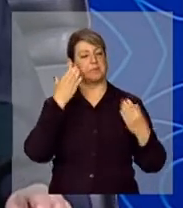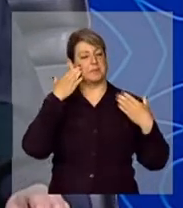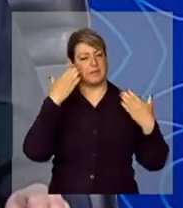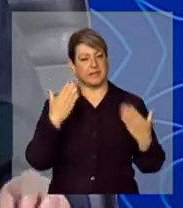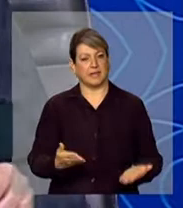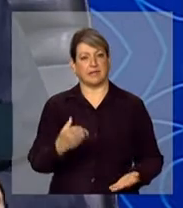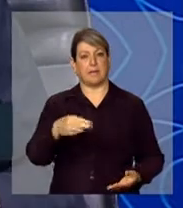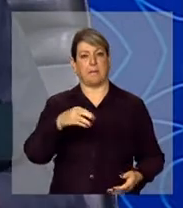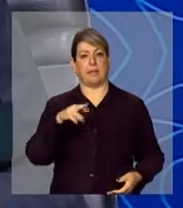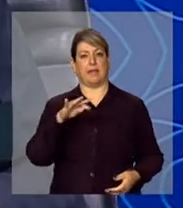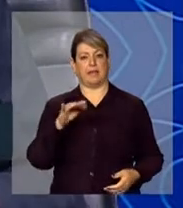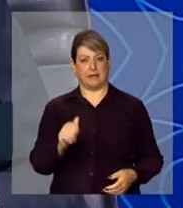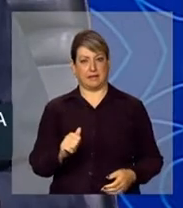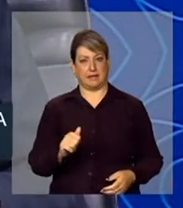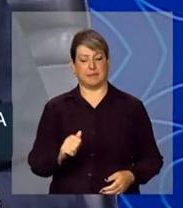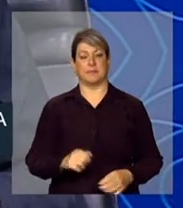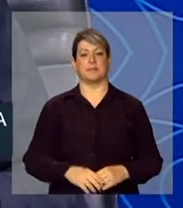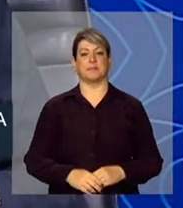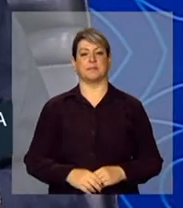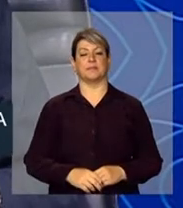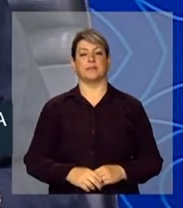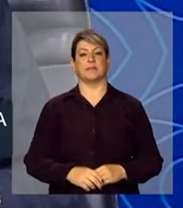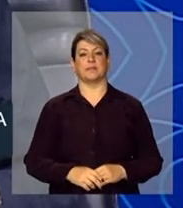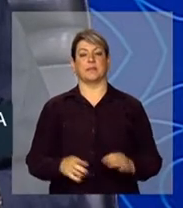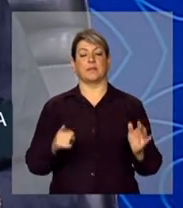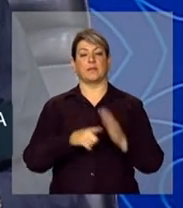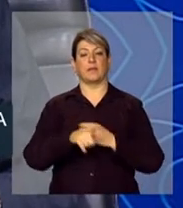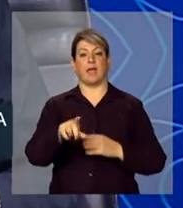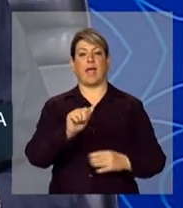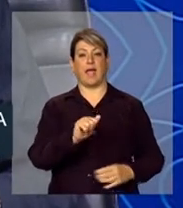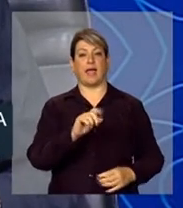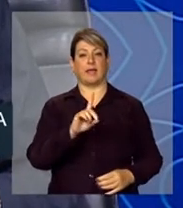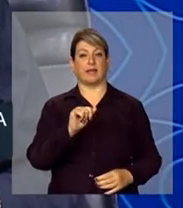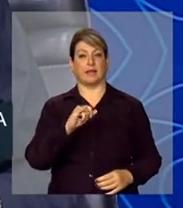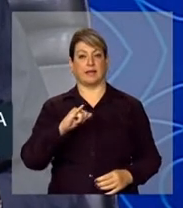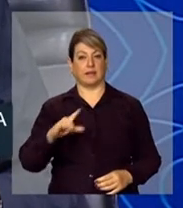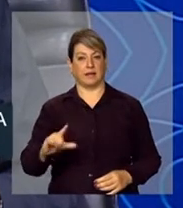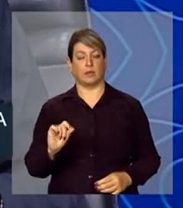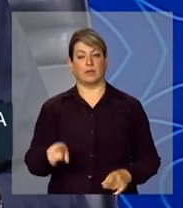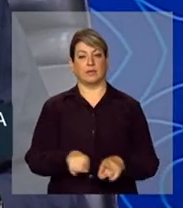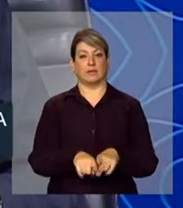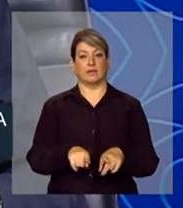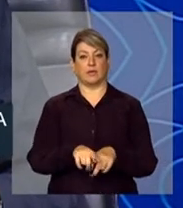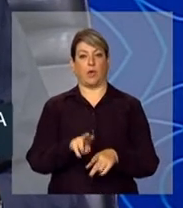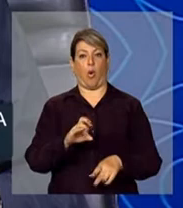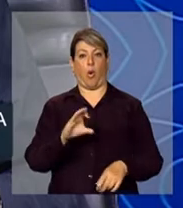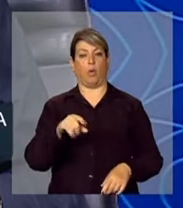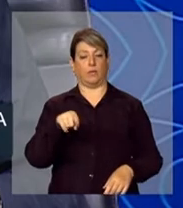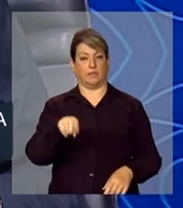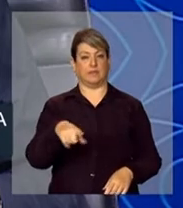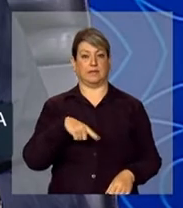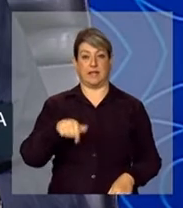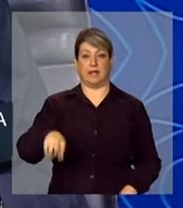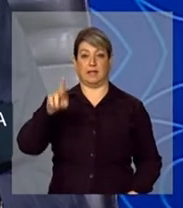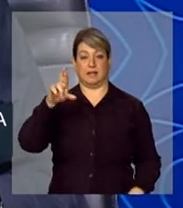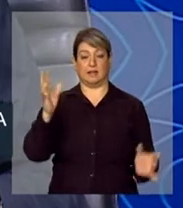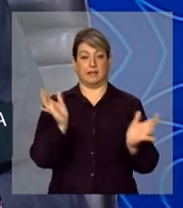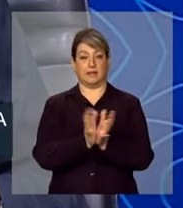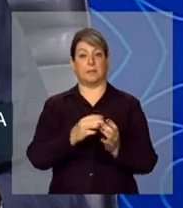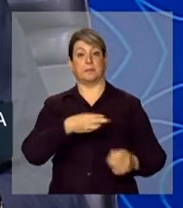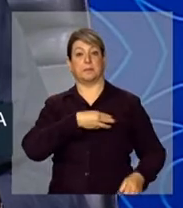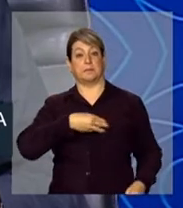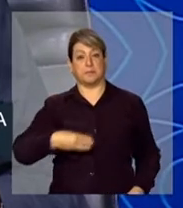então, ministro Amartha Suplicy. Prezado Adail de Almeida, Rolo, que aqui representa o ministro